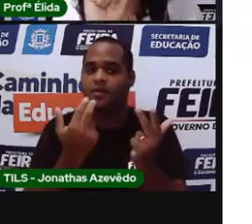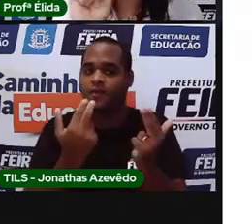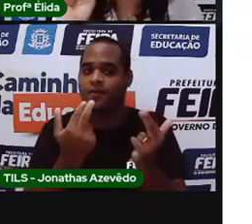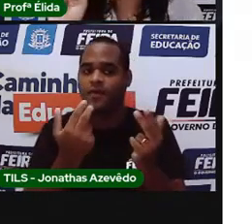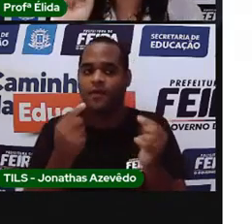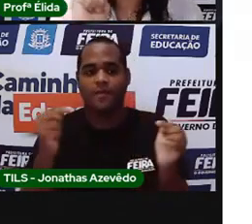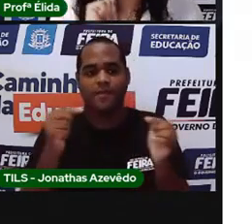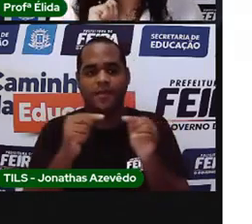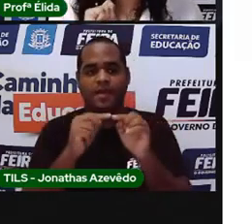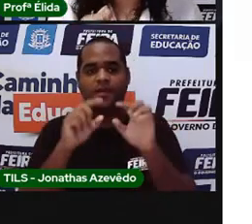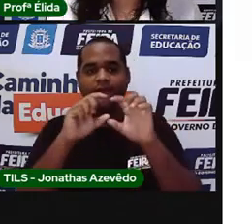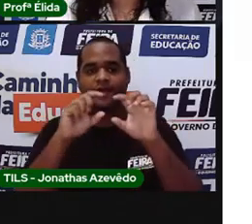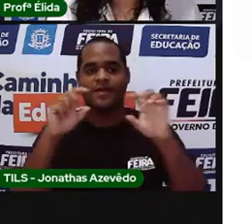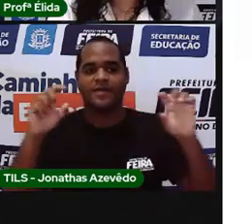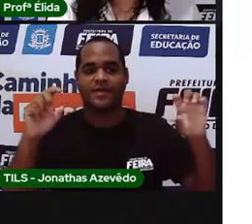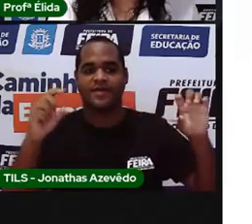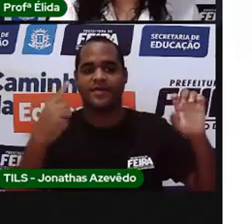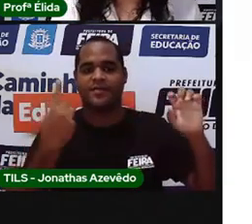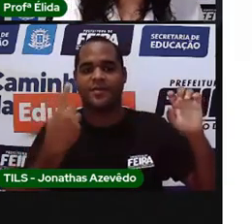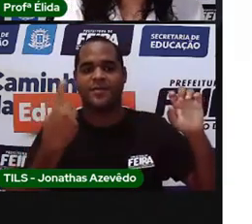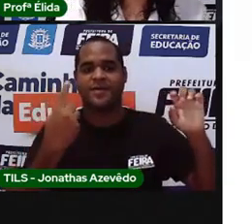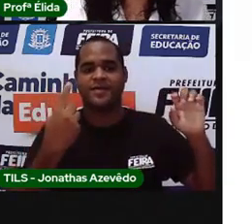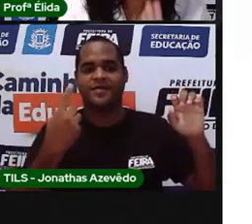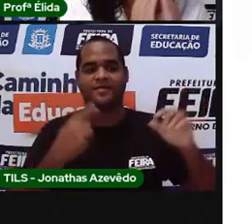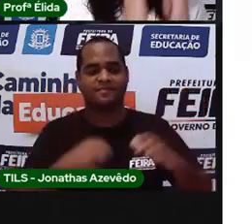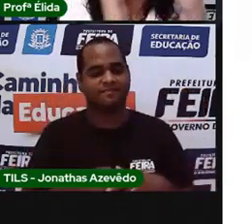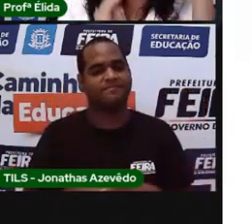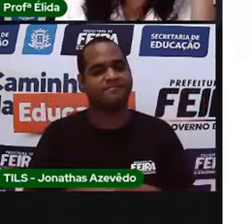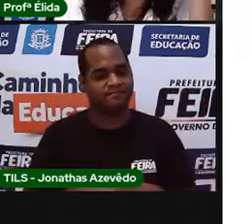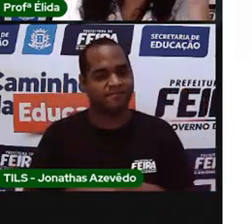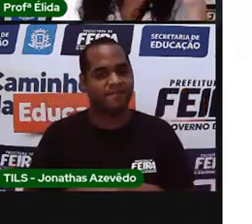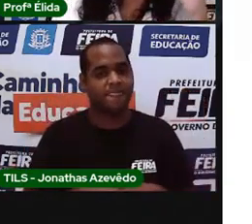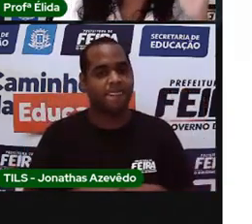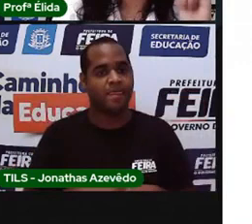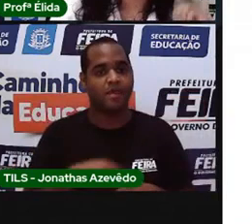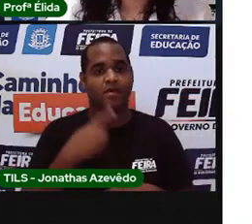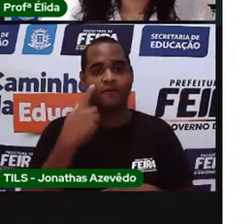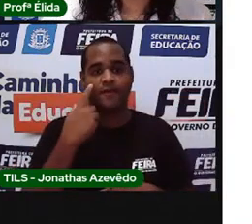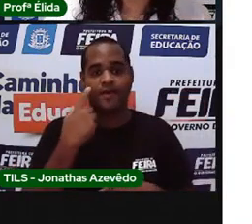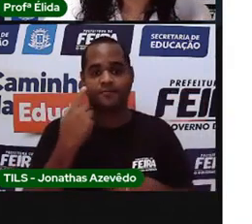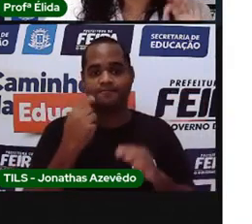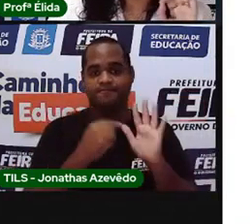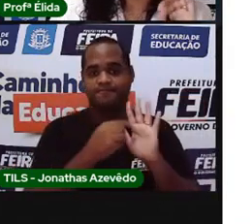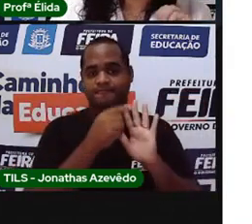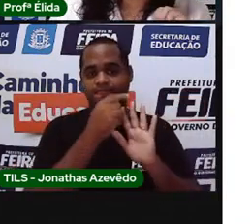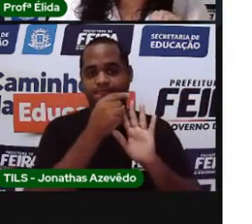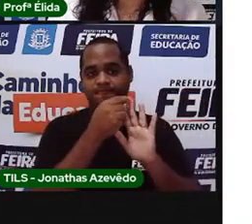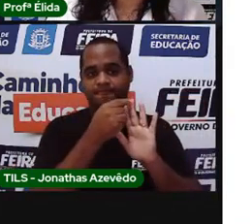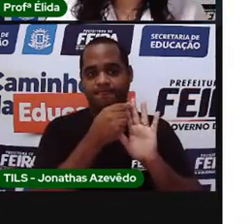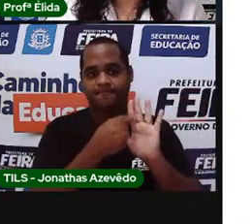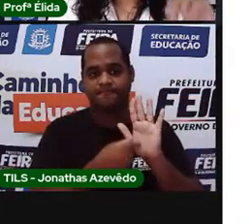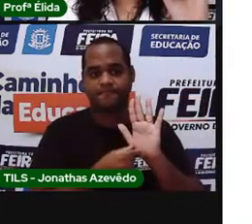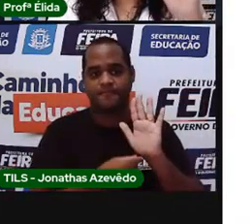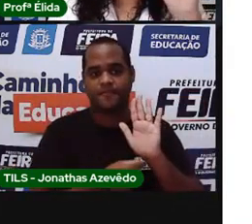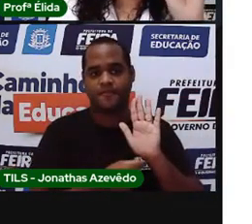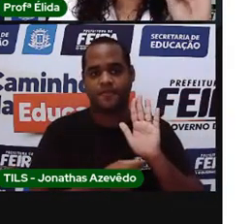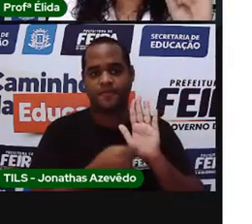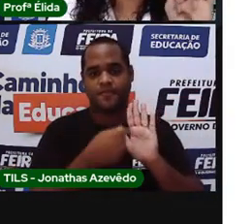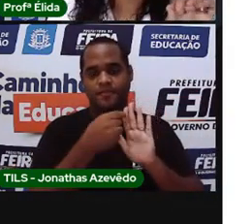fileira lá em cima. Olha a coluna onde começa com o número 1.